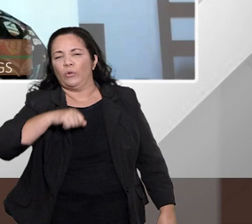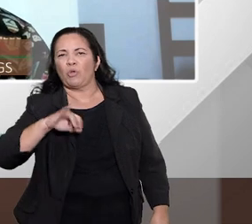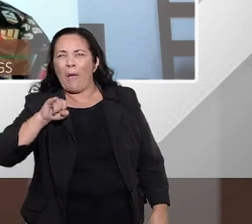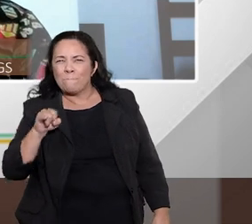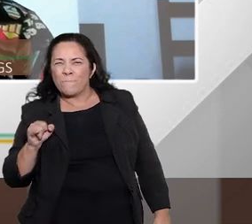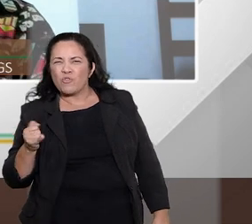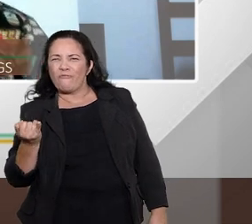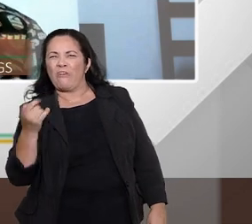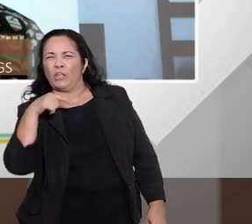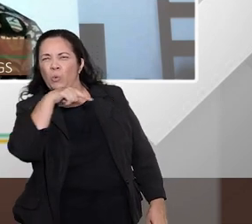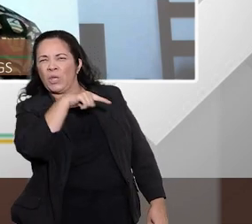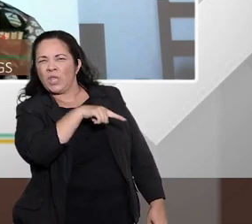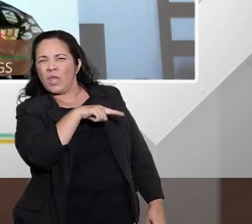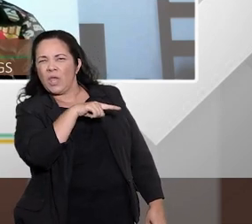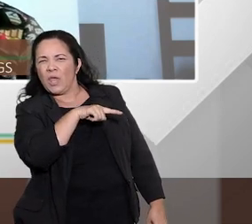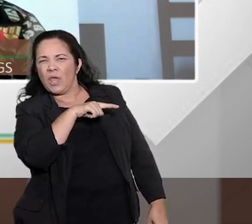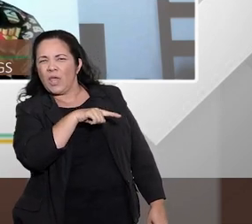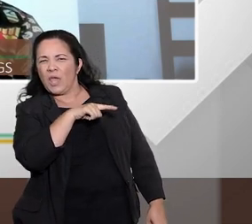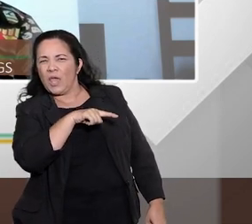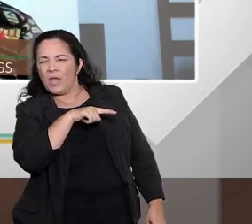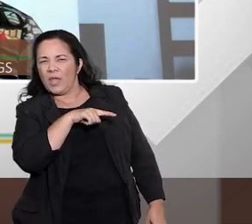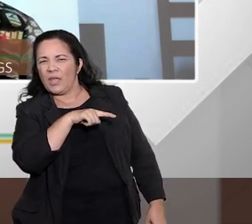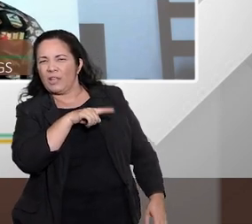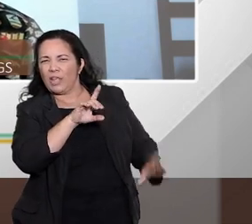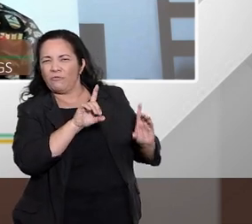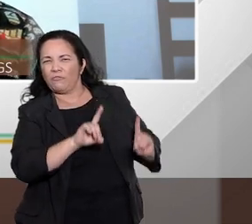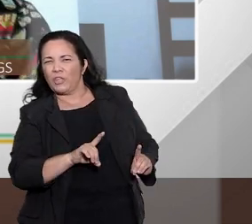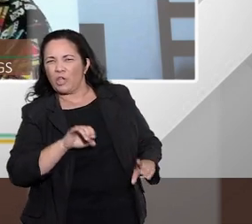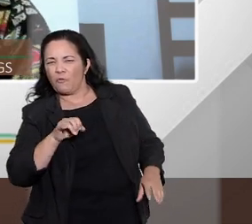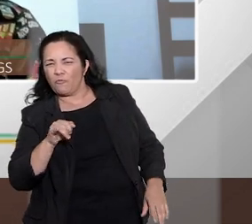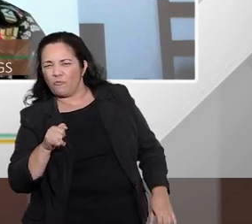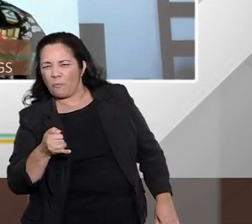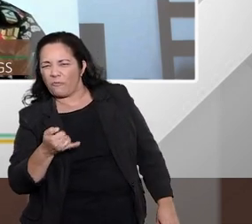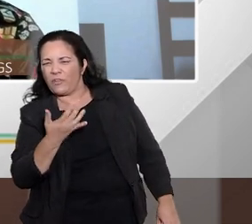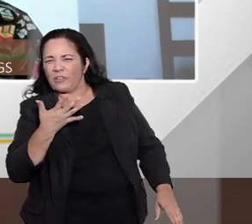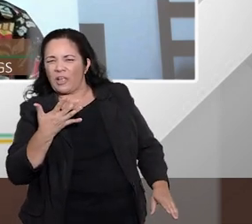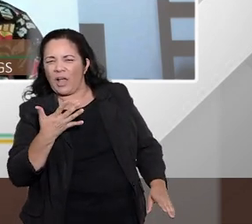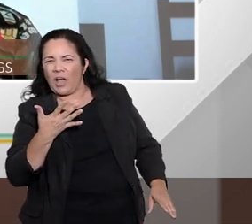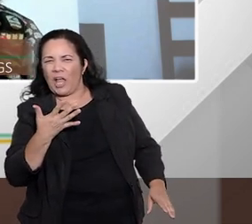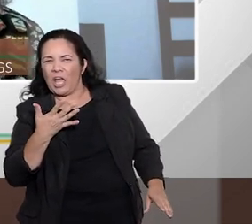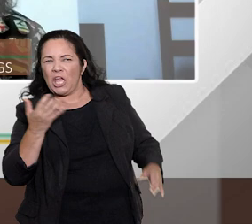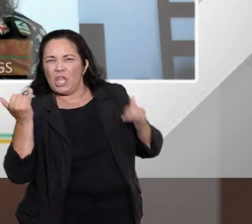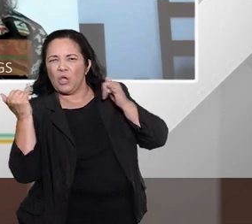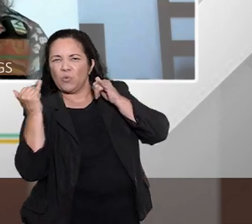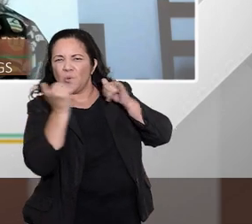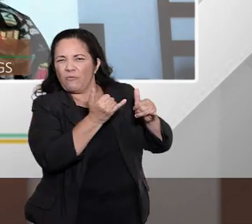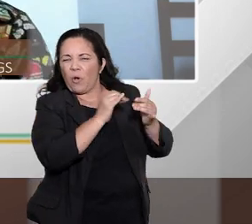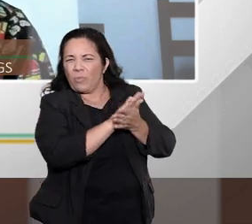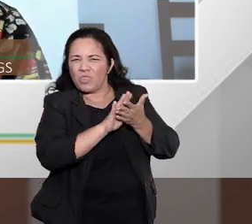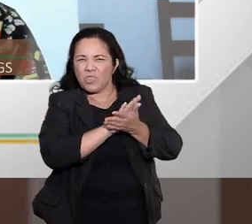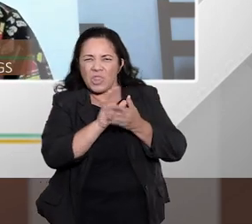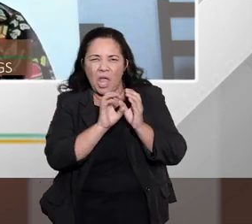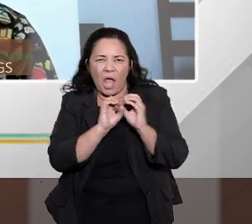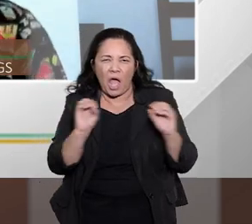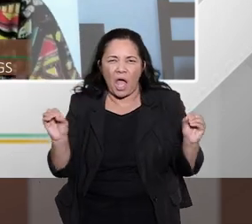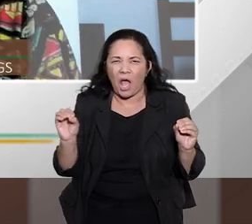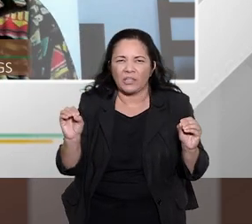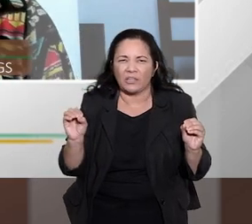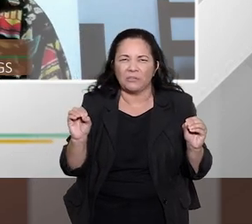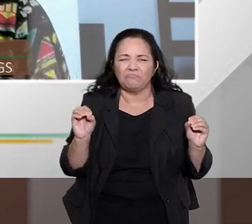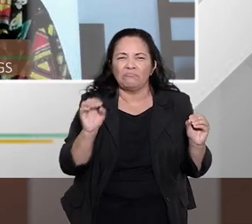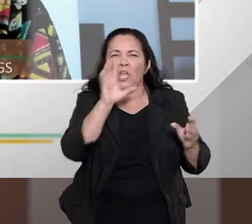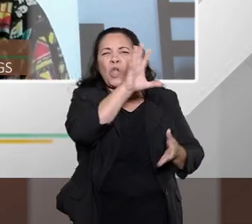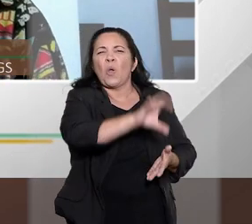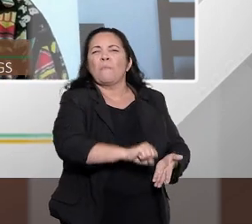fraqueza do meu cliente daquele que eu quero pegar ou eu não informo eu não entrego a cópia do contrato eu faço alguma coisa